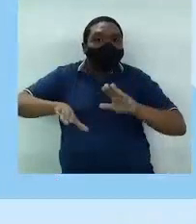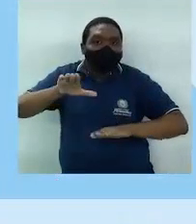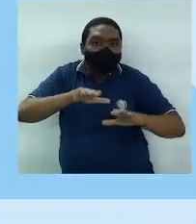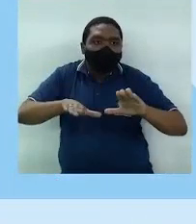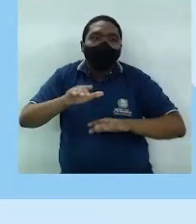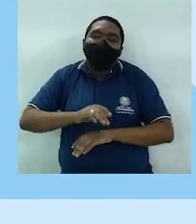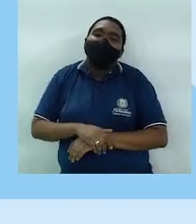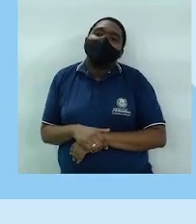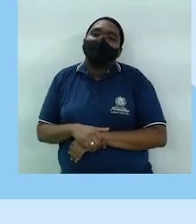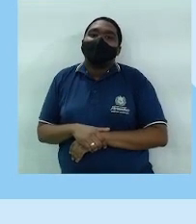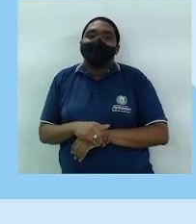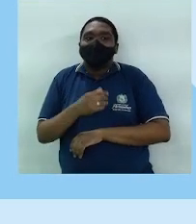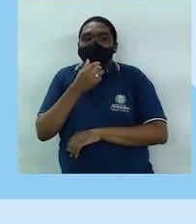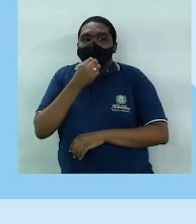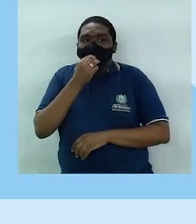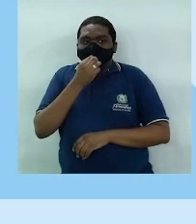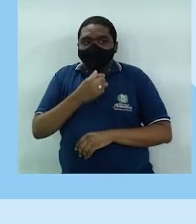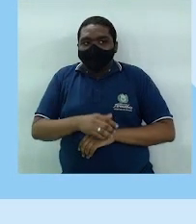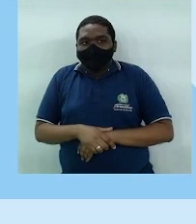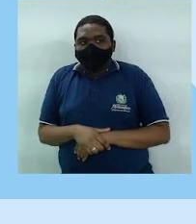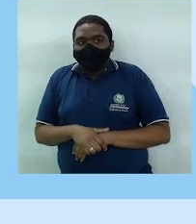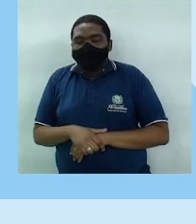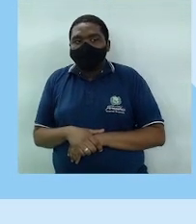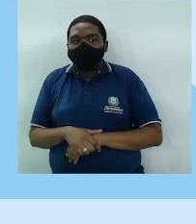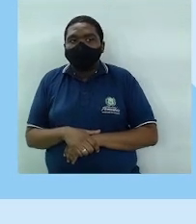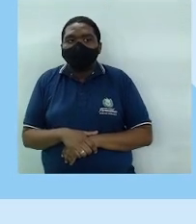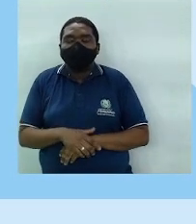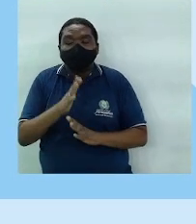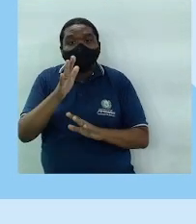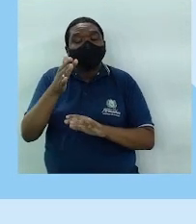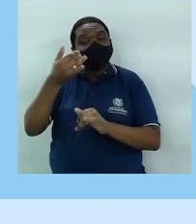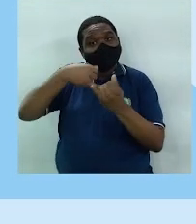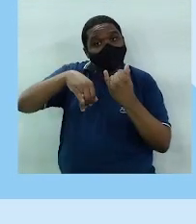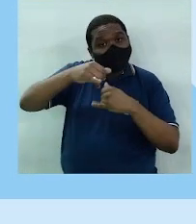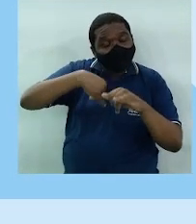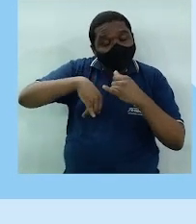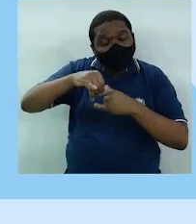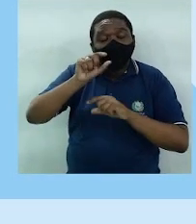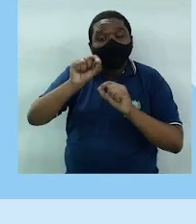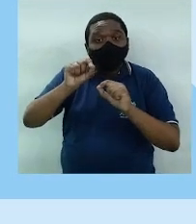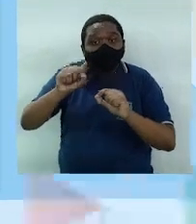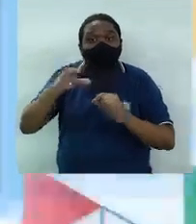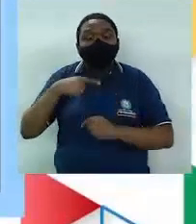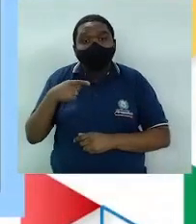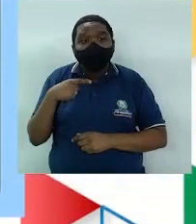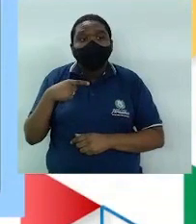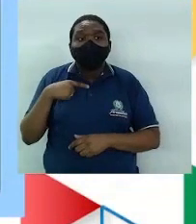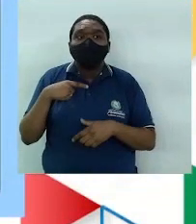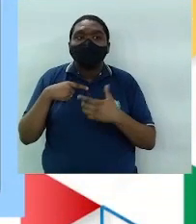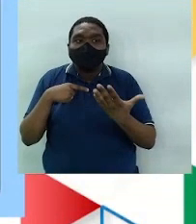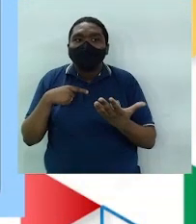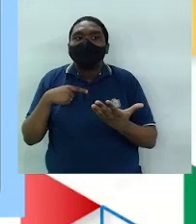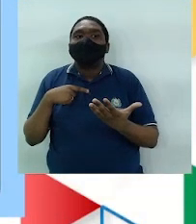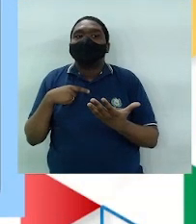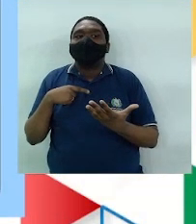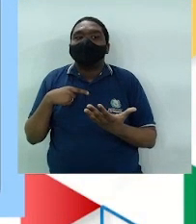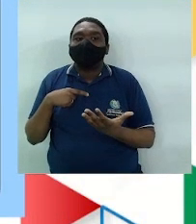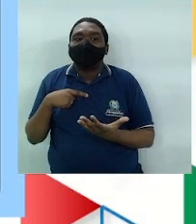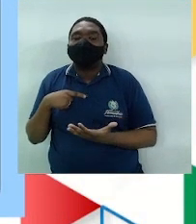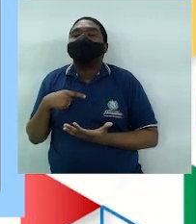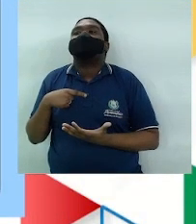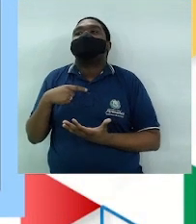Vamos lá, na tela. Os químicos. Nós temos os espermicidas. Como há na tela,